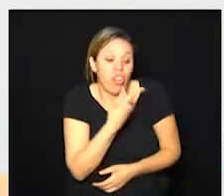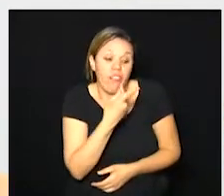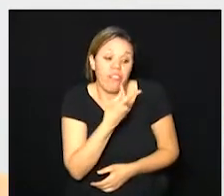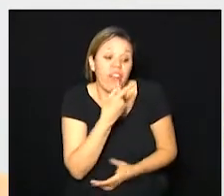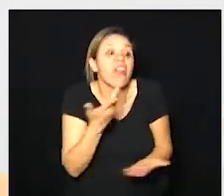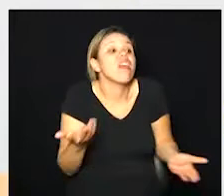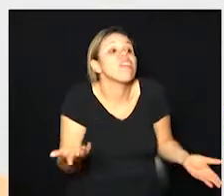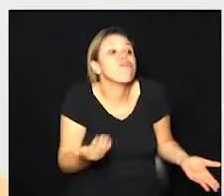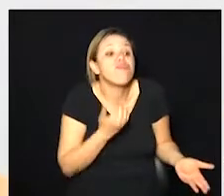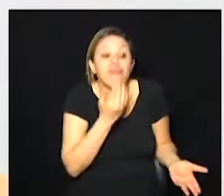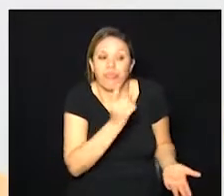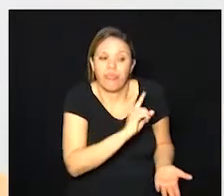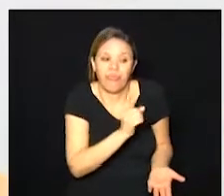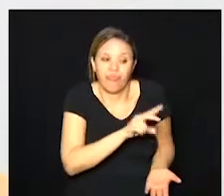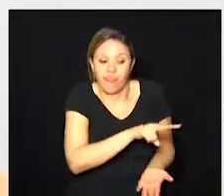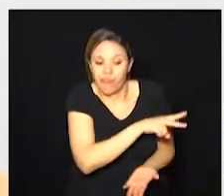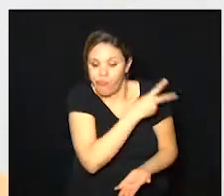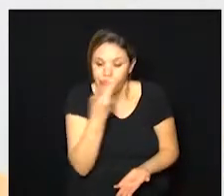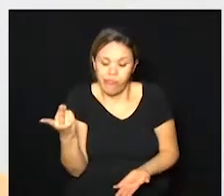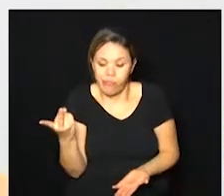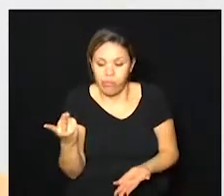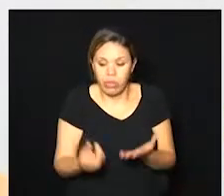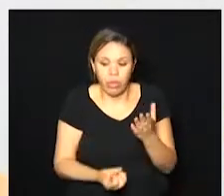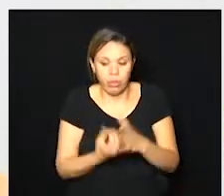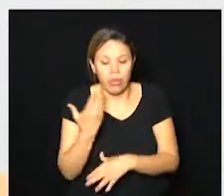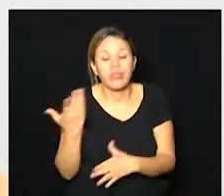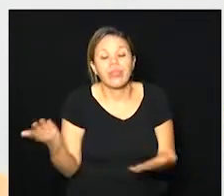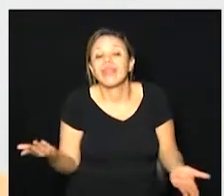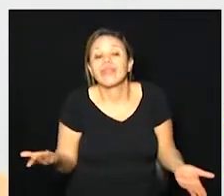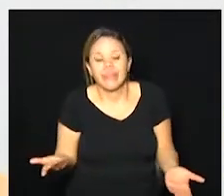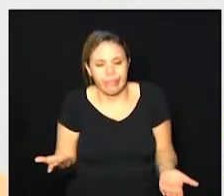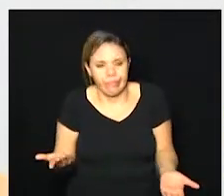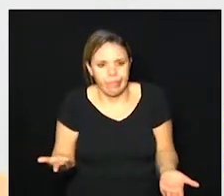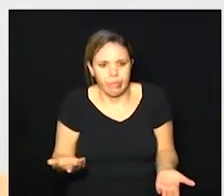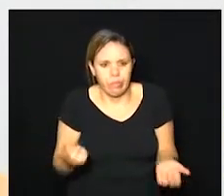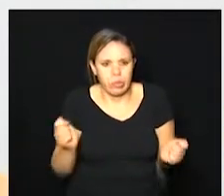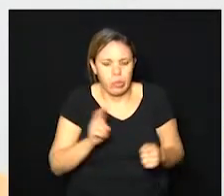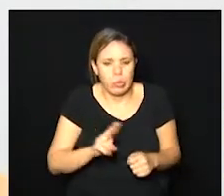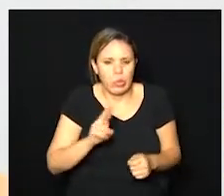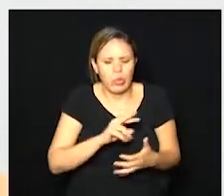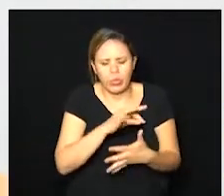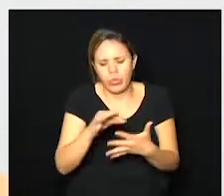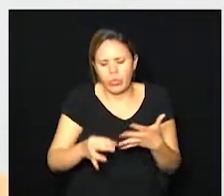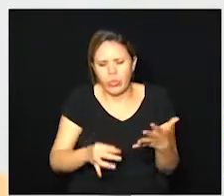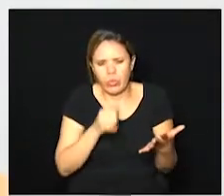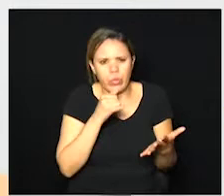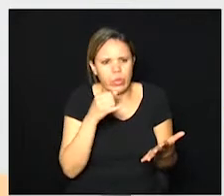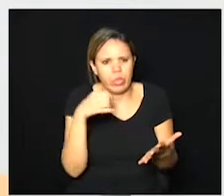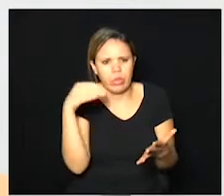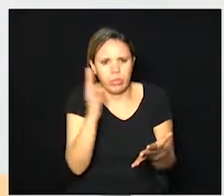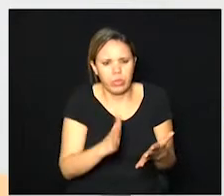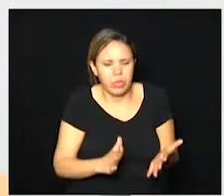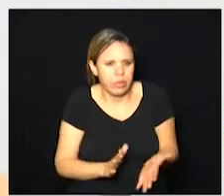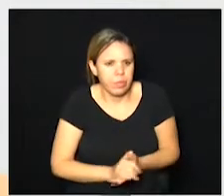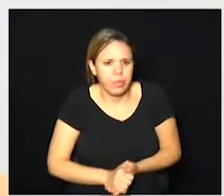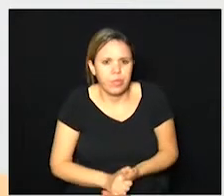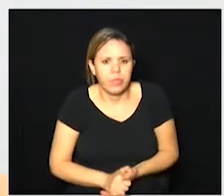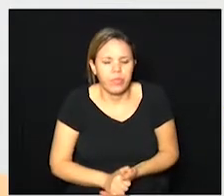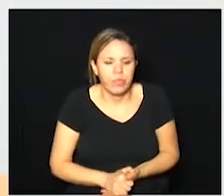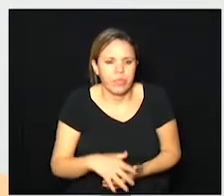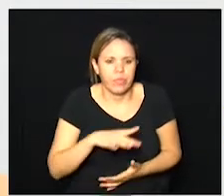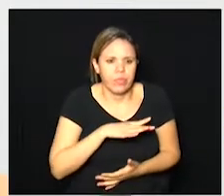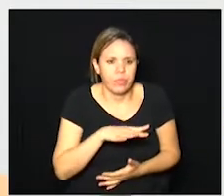totalmente contrário ao que está acontecendo né eu poderia usar aqui vários exemplos pelo Brasil de